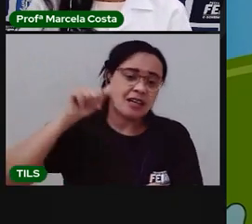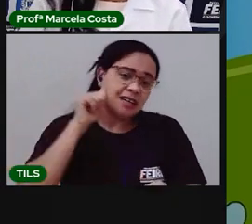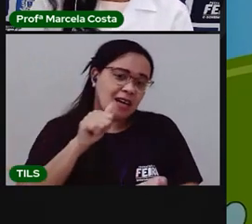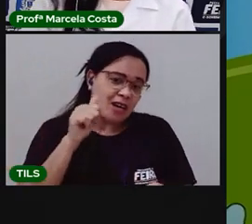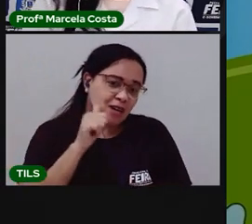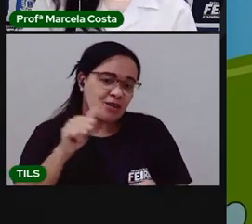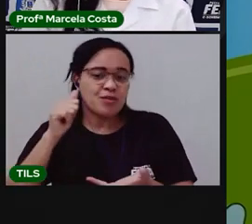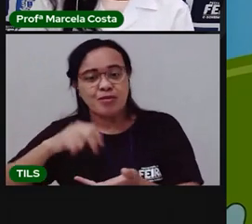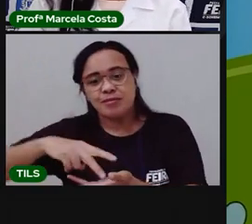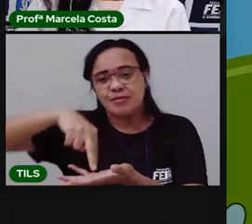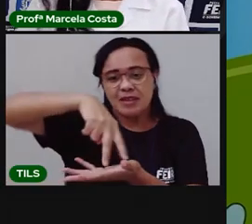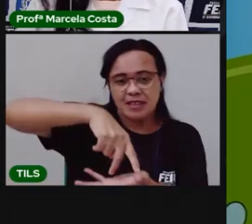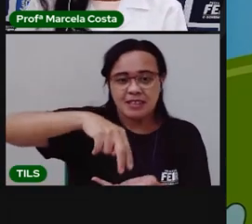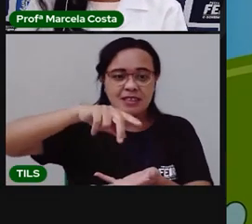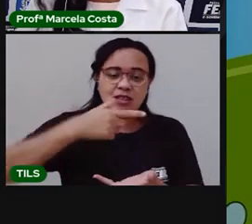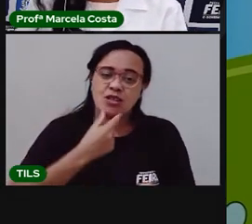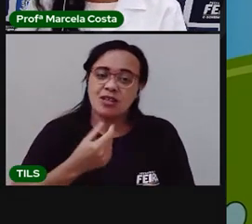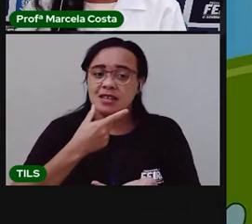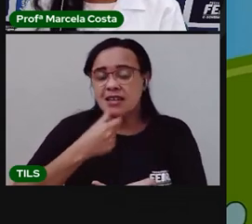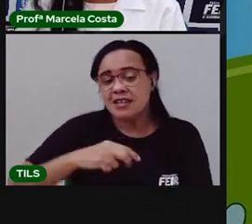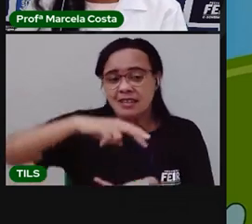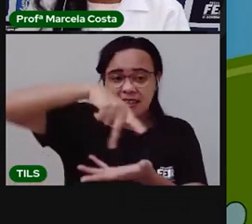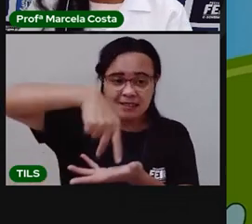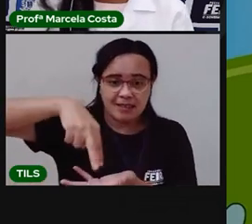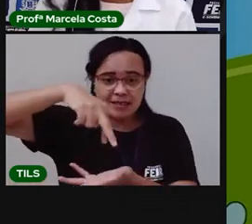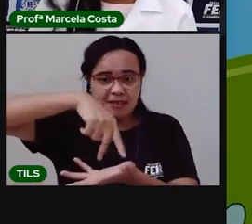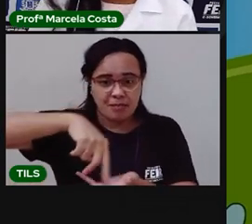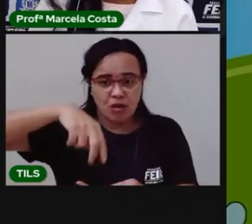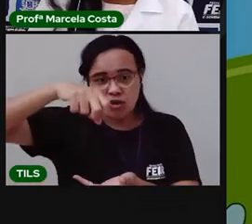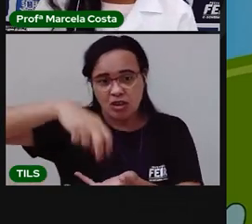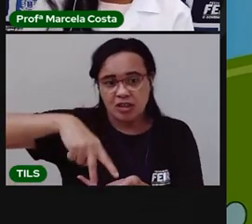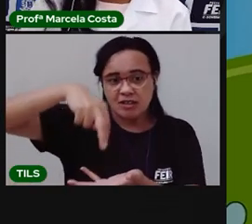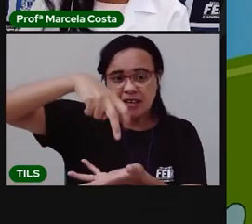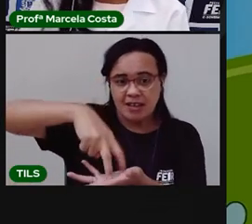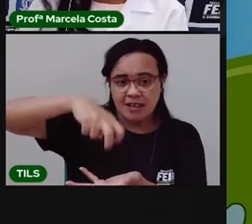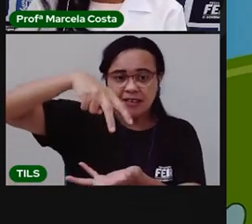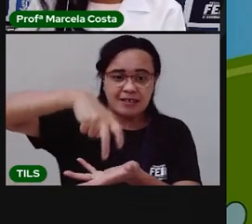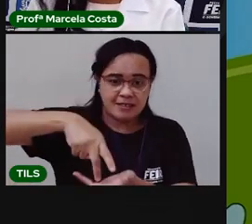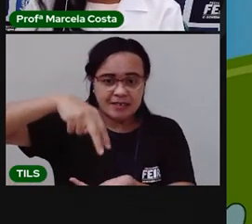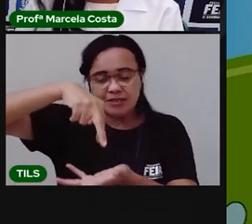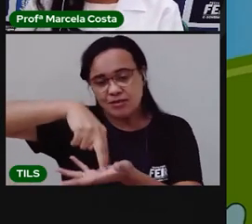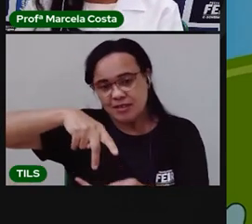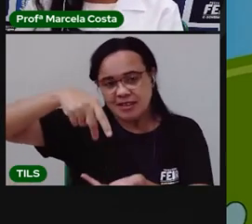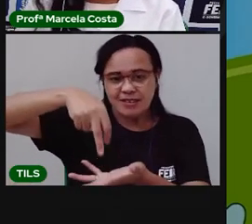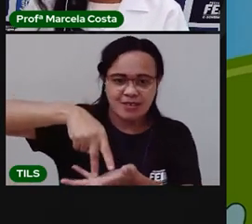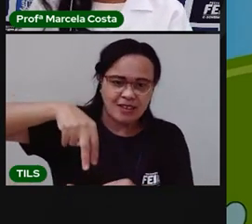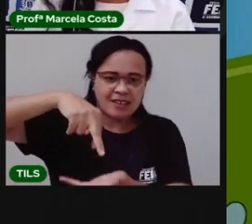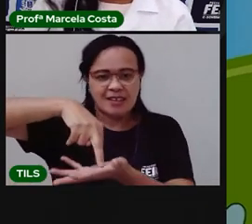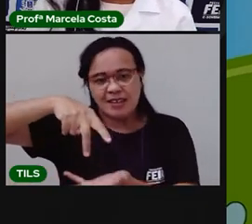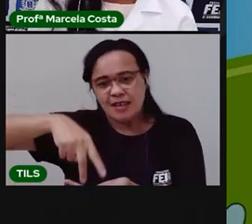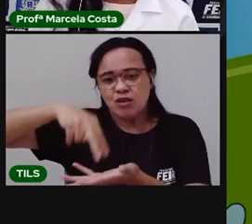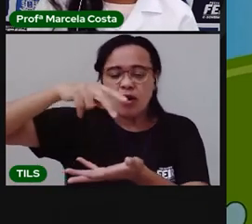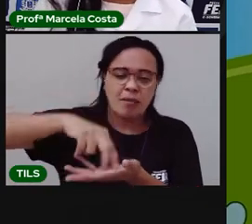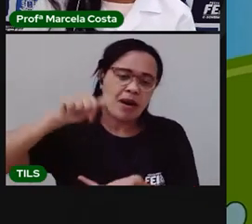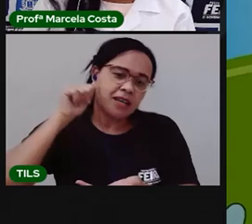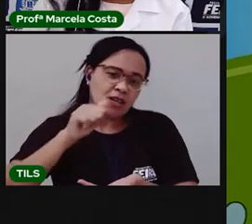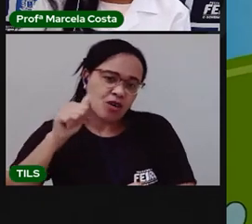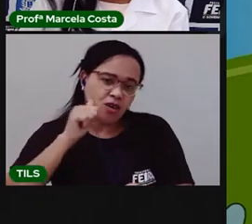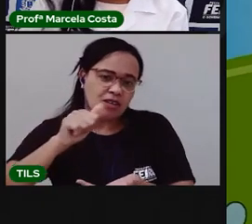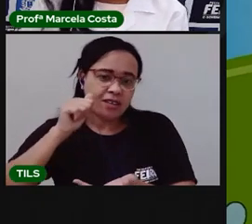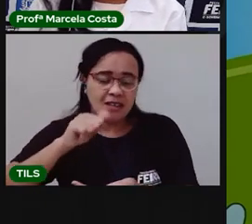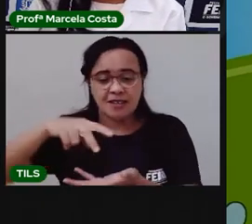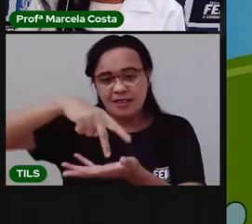carata. Sou Joaquim, diriquim, patrê, mató, carata, brossando com caraca, com a maricó,